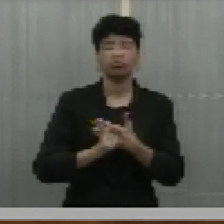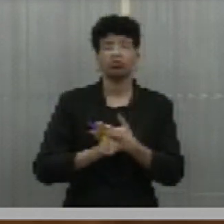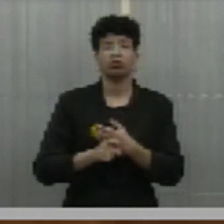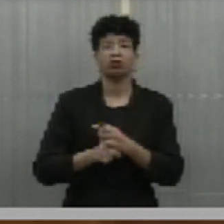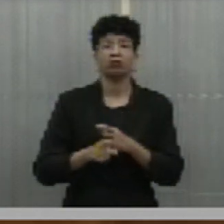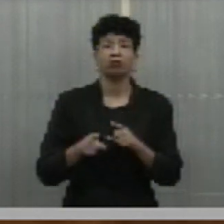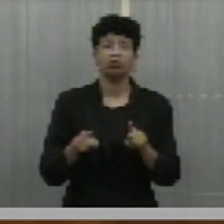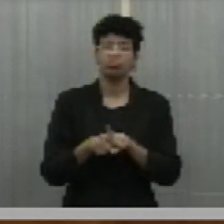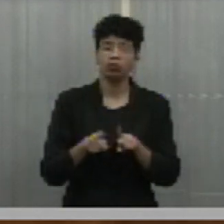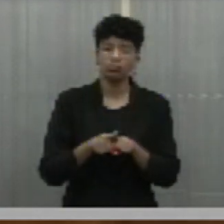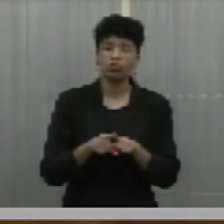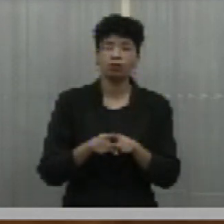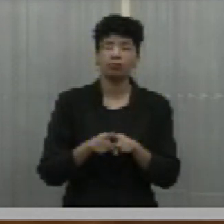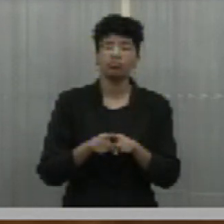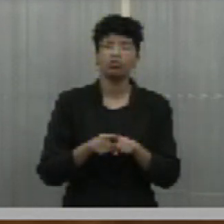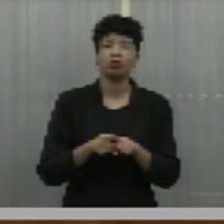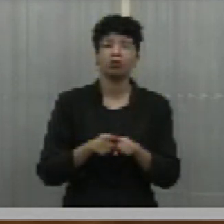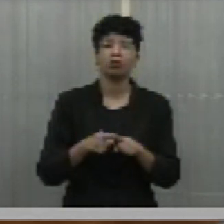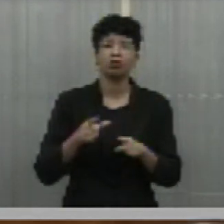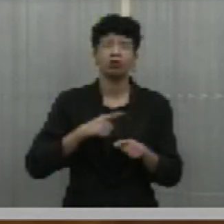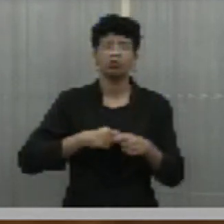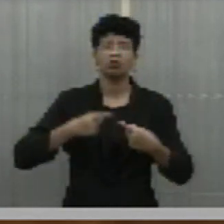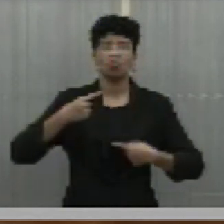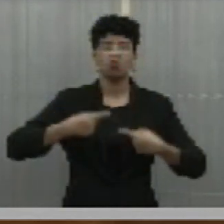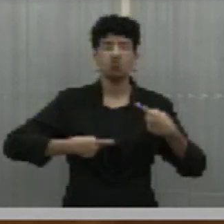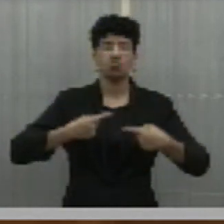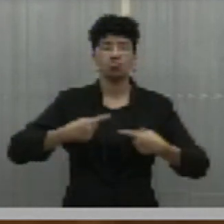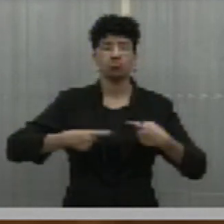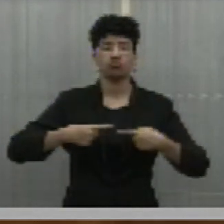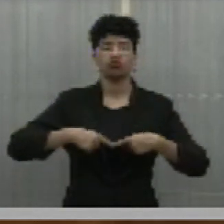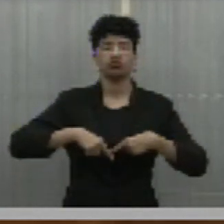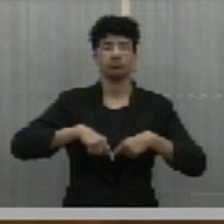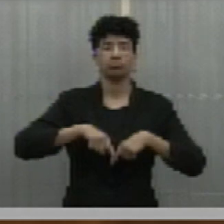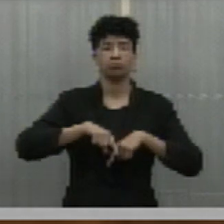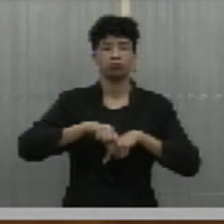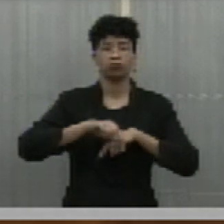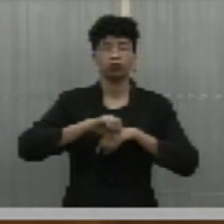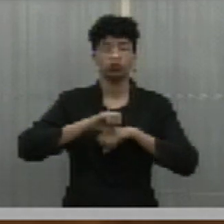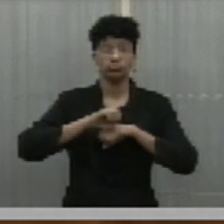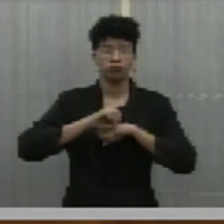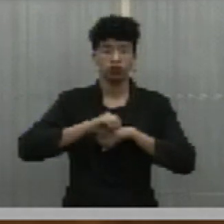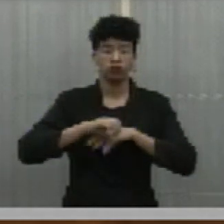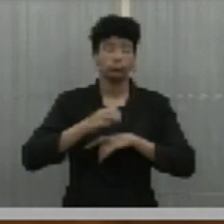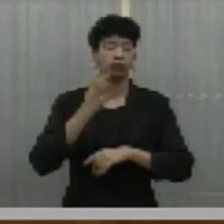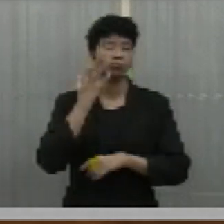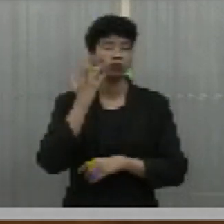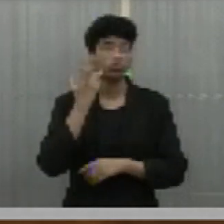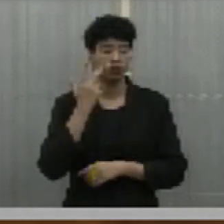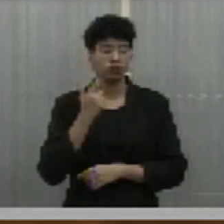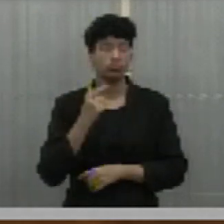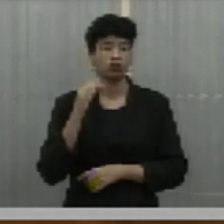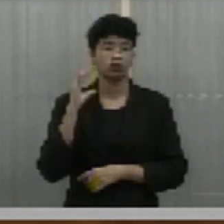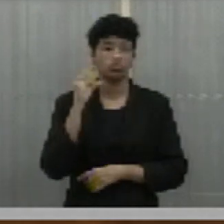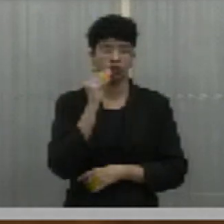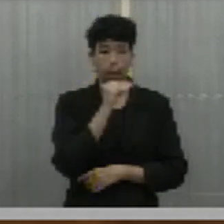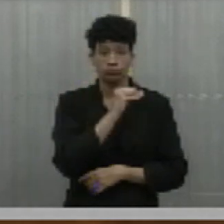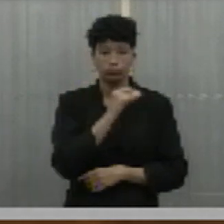de Promoção de Políticas da Criança e do Adolescente,